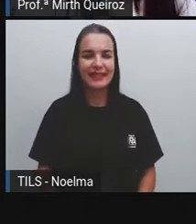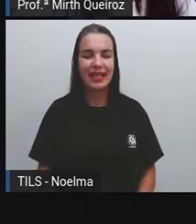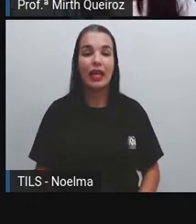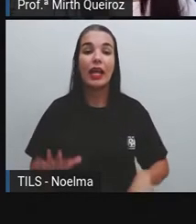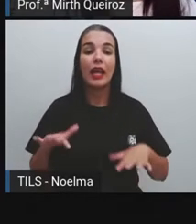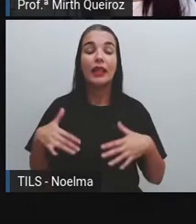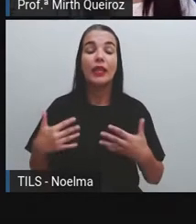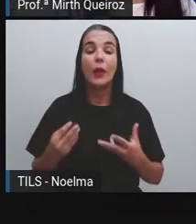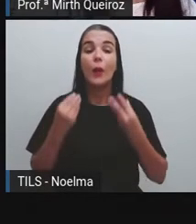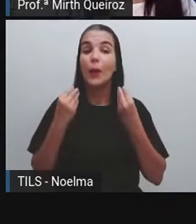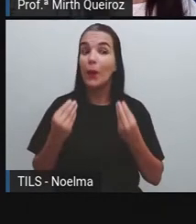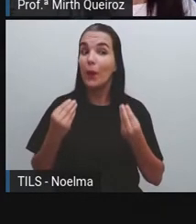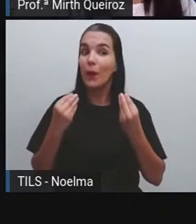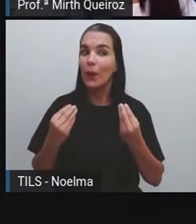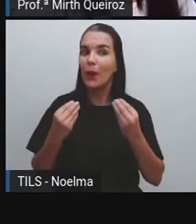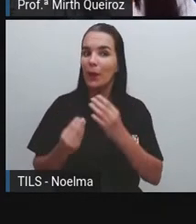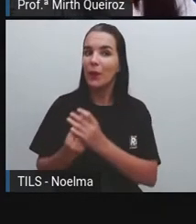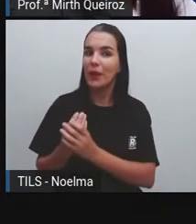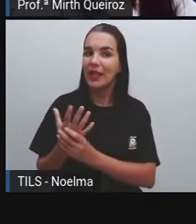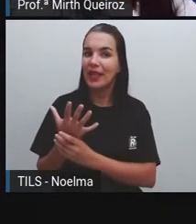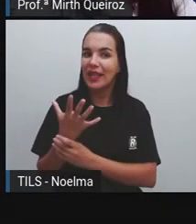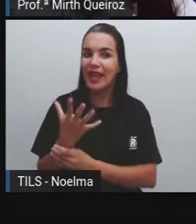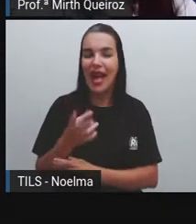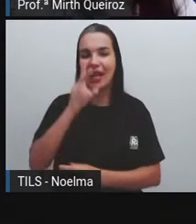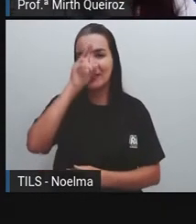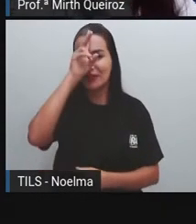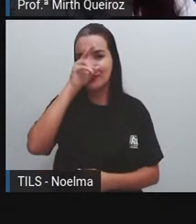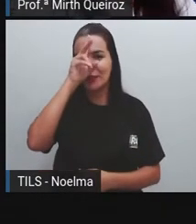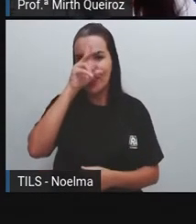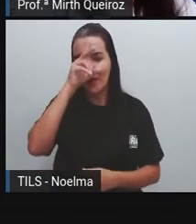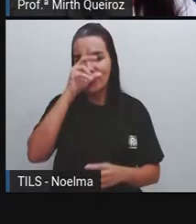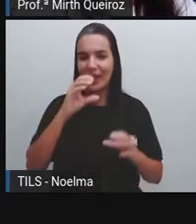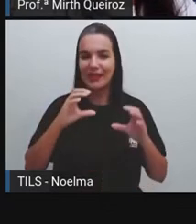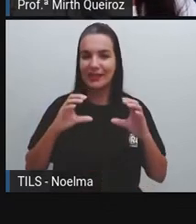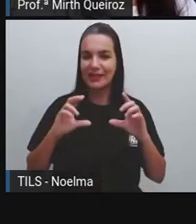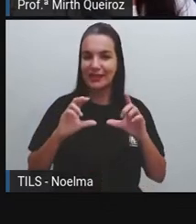E como é que a gente faz, então, para criar histórias em quadrinhos?